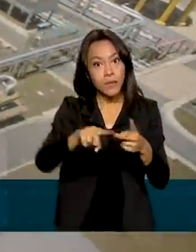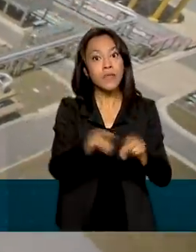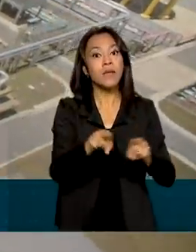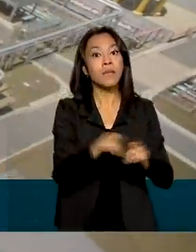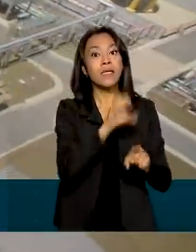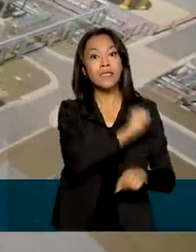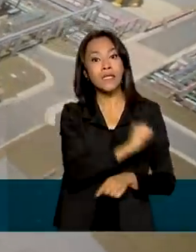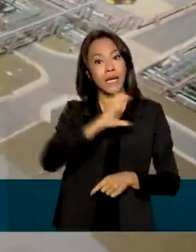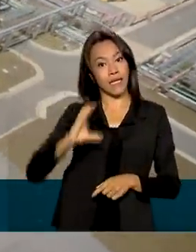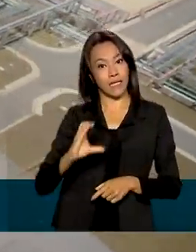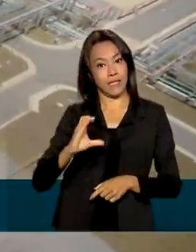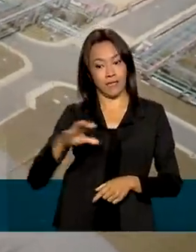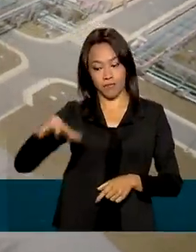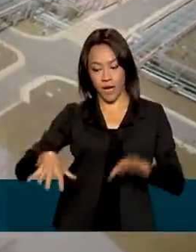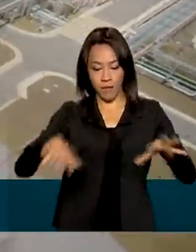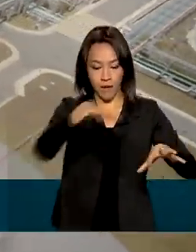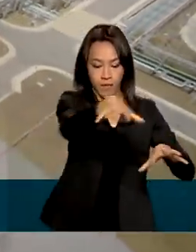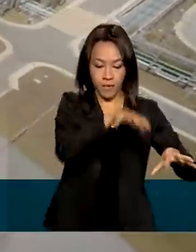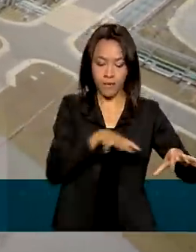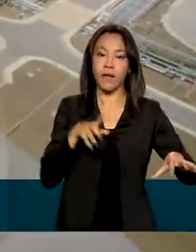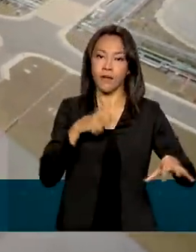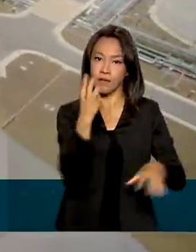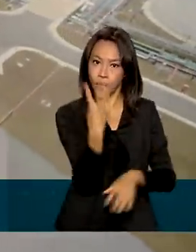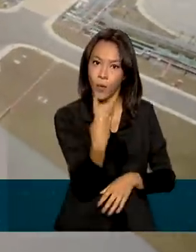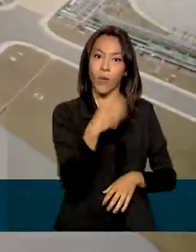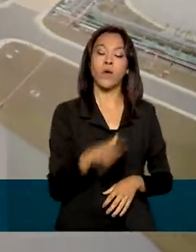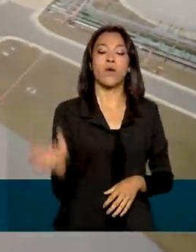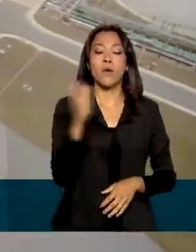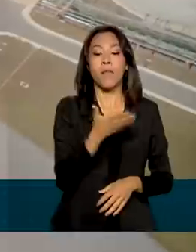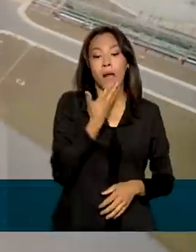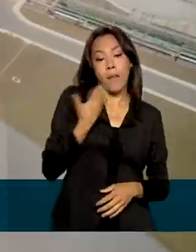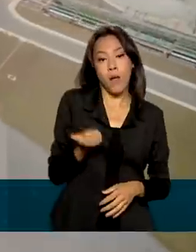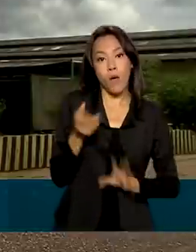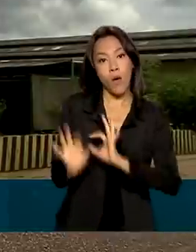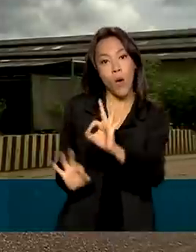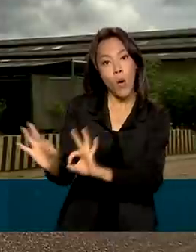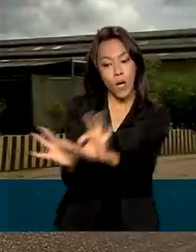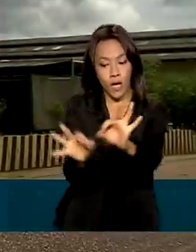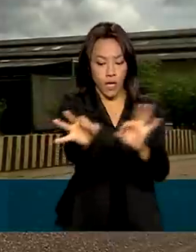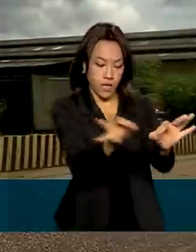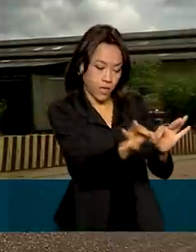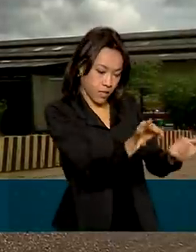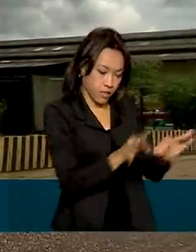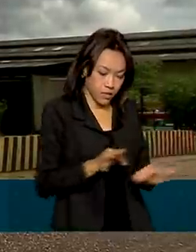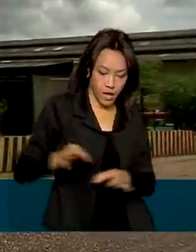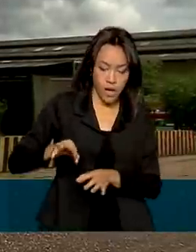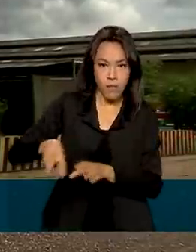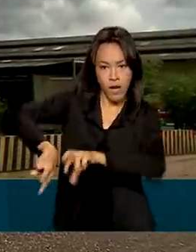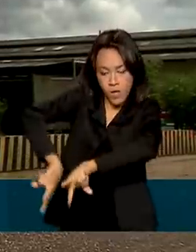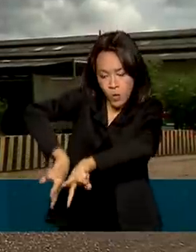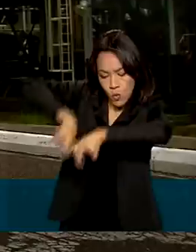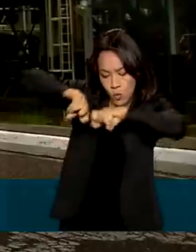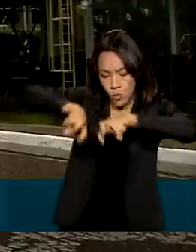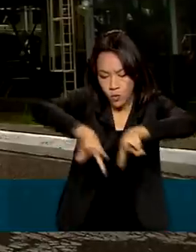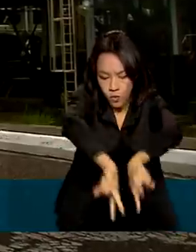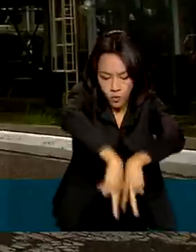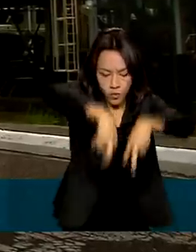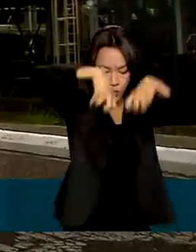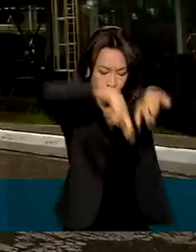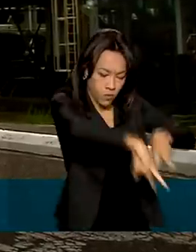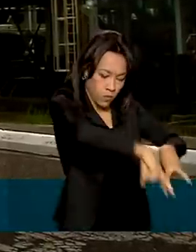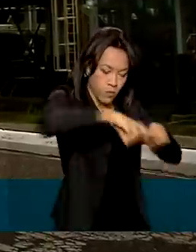Para cuidar dessa atividade, para planejar melhor essa atividade e atuar de uma maneira mais